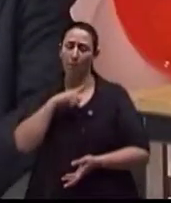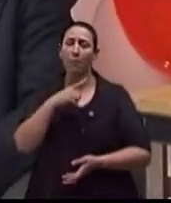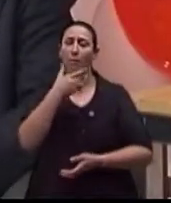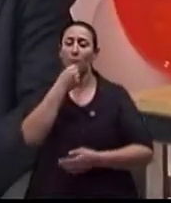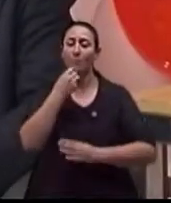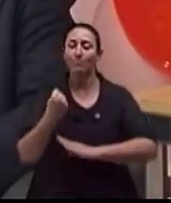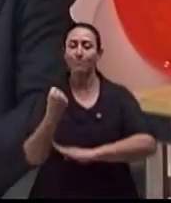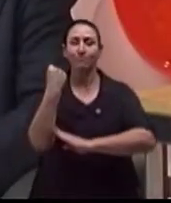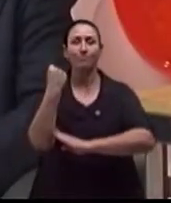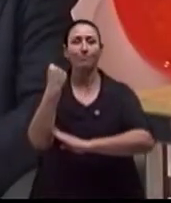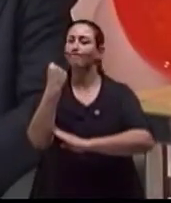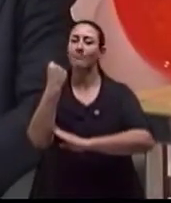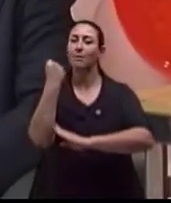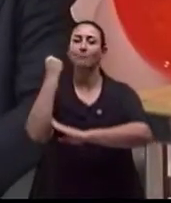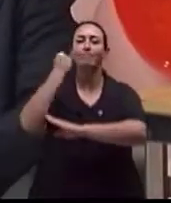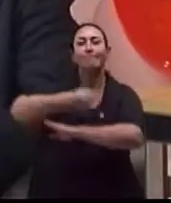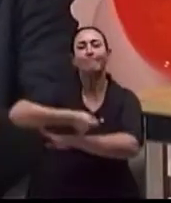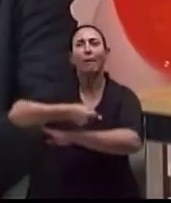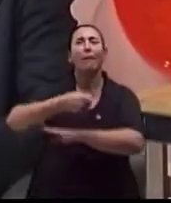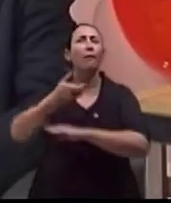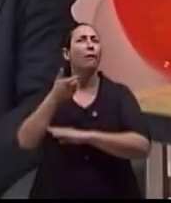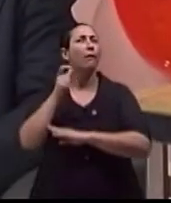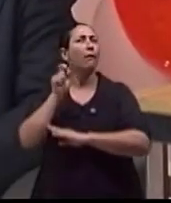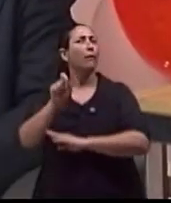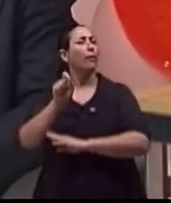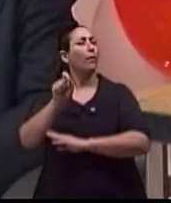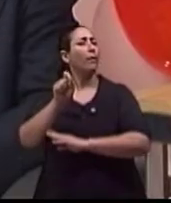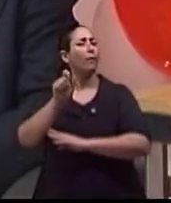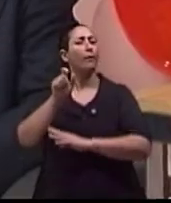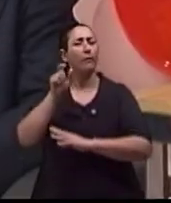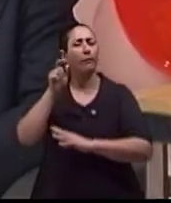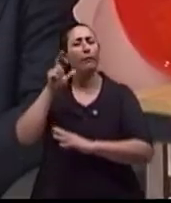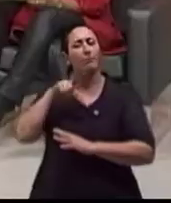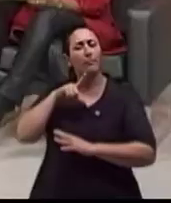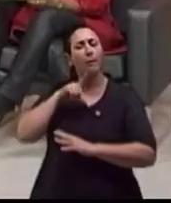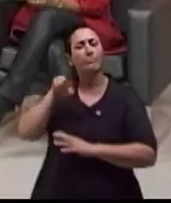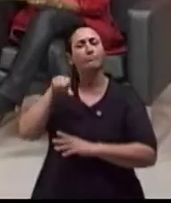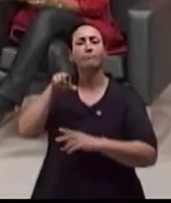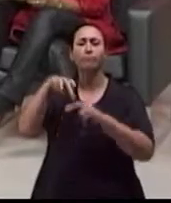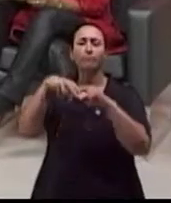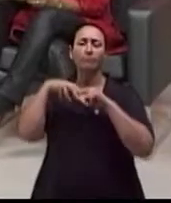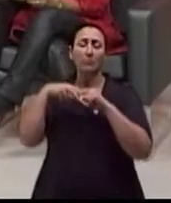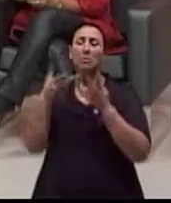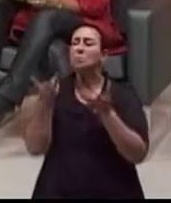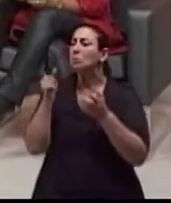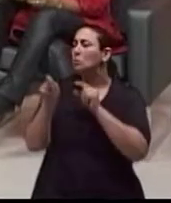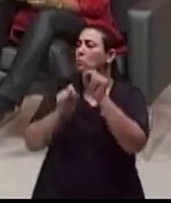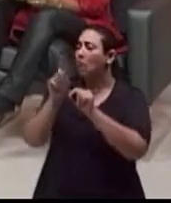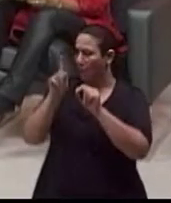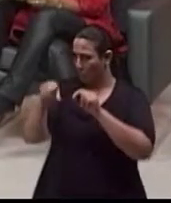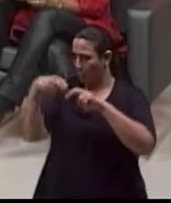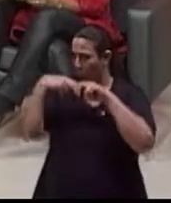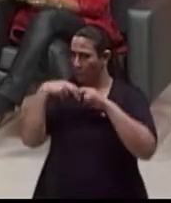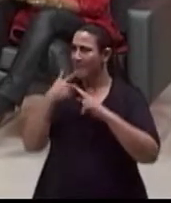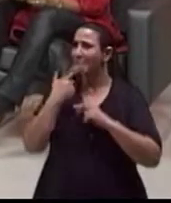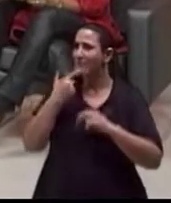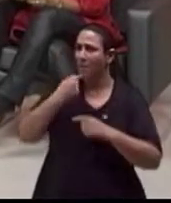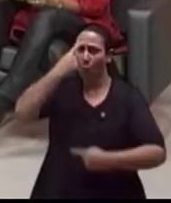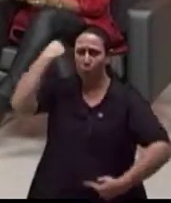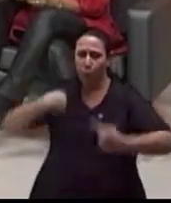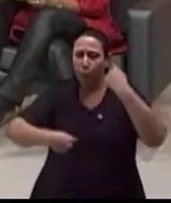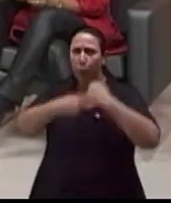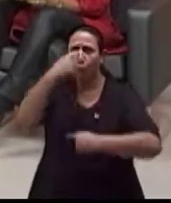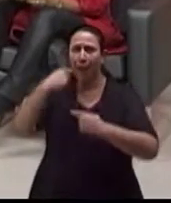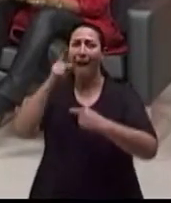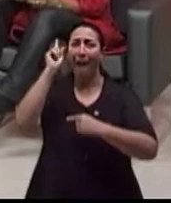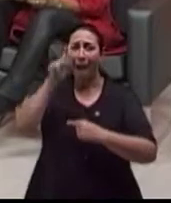peniana, da ereção masculina. Então, esse seria o termo melhor. E a causa disso é a falta de irrigação sanguínea? A causa disso,